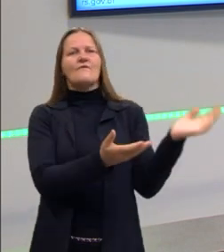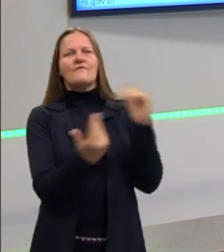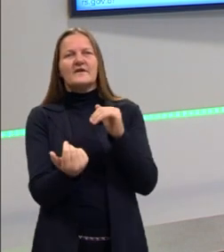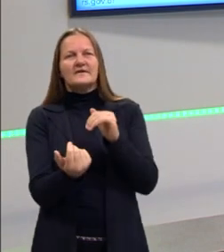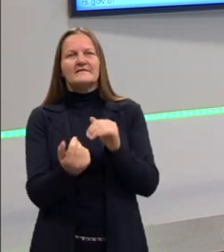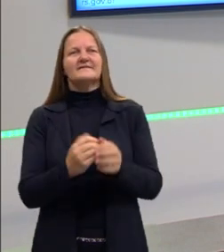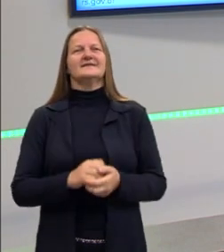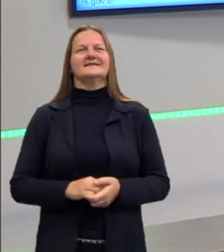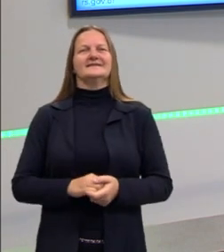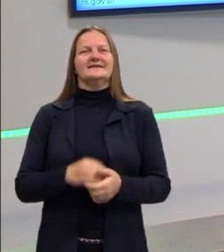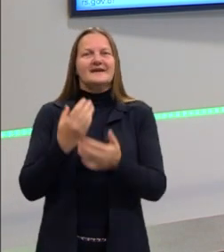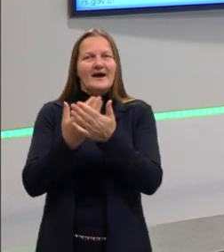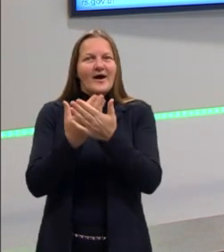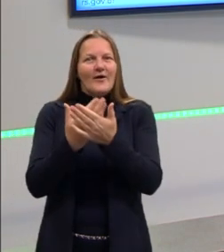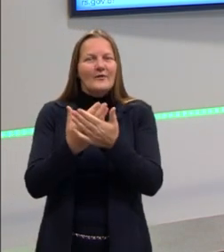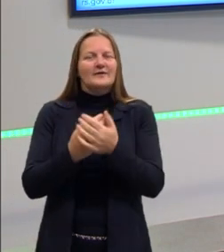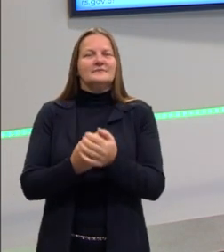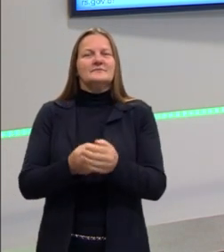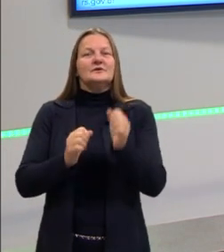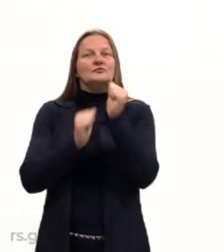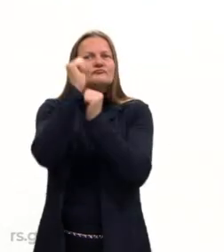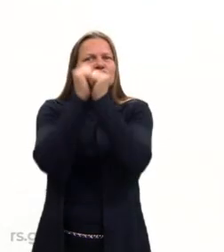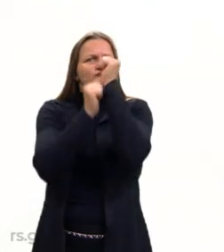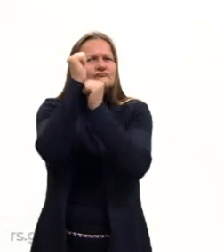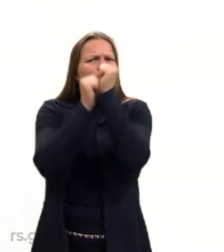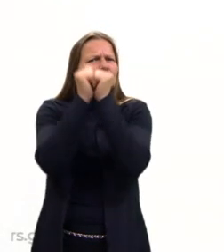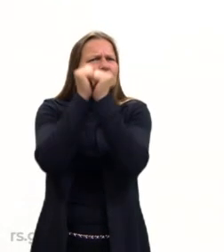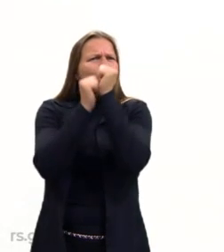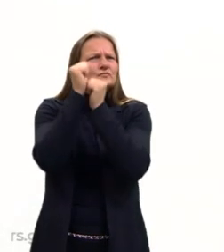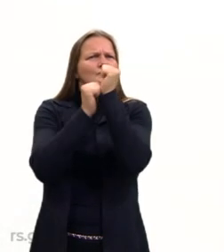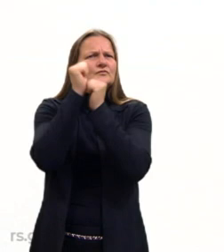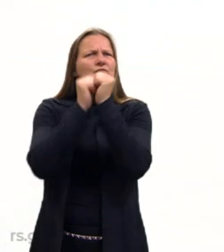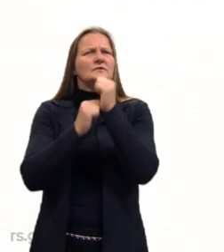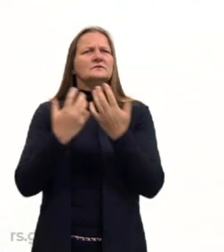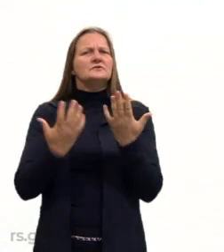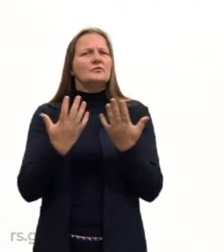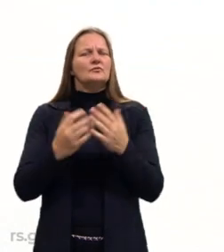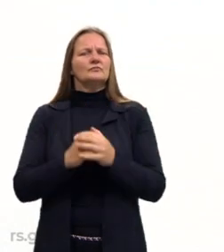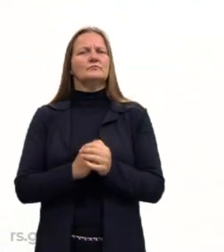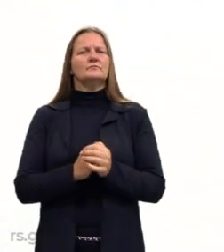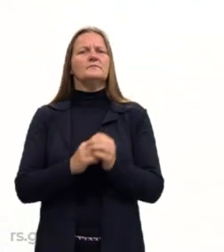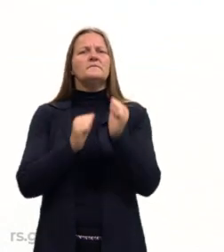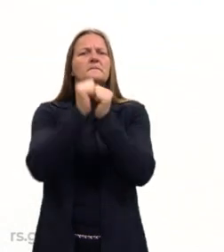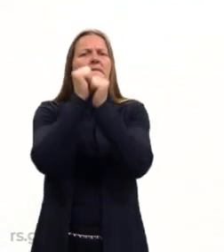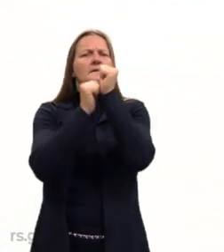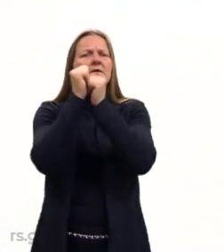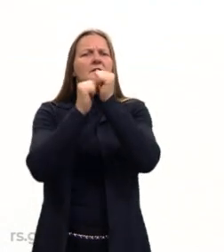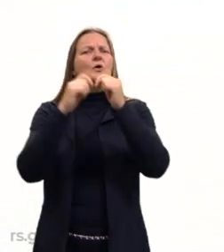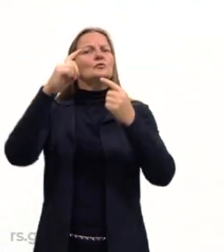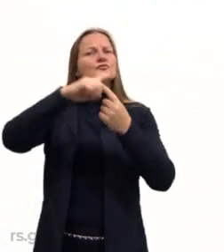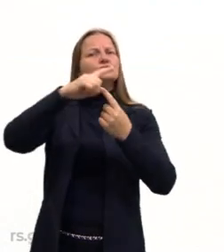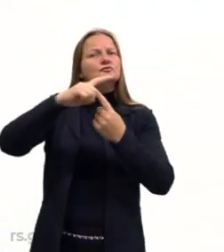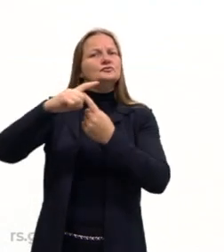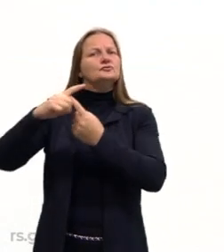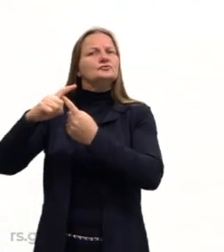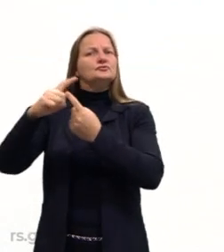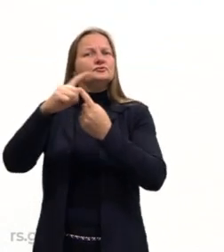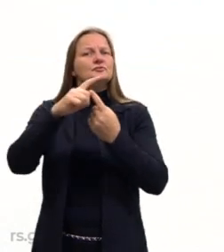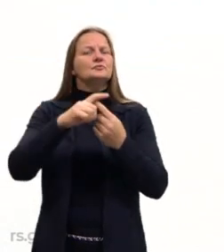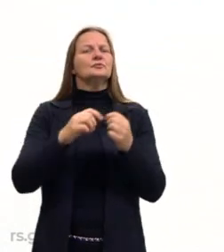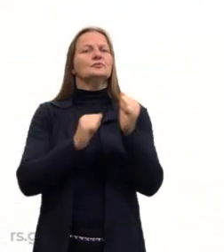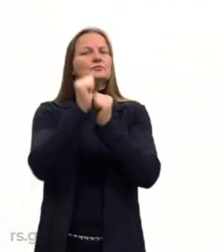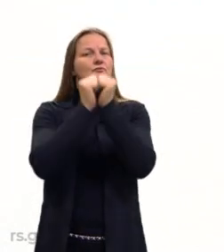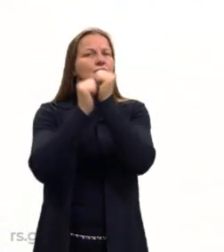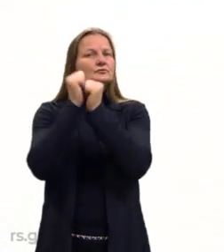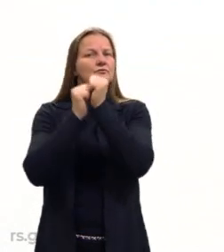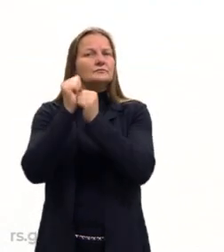uma aulinha? Vamos lá, industrialização, o a gente vai ver hoje, então, a industrialização, os tipos e organizações industriais, tá?